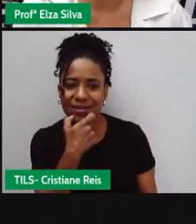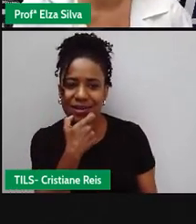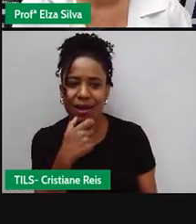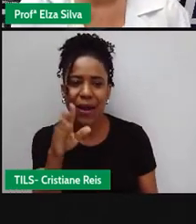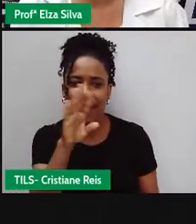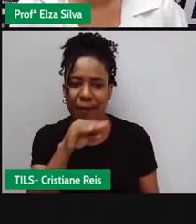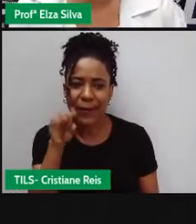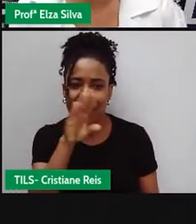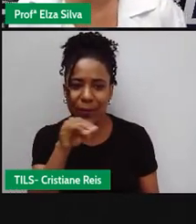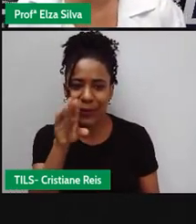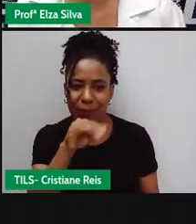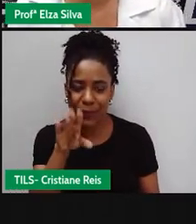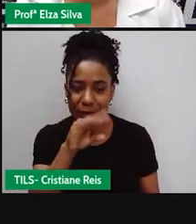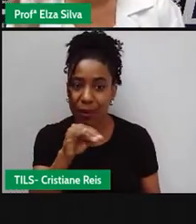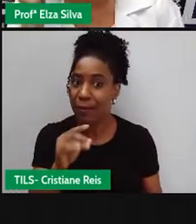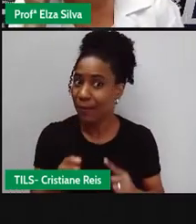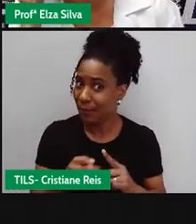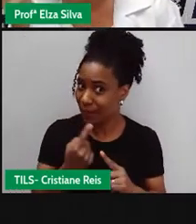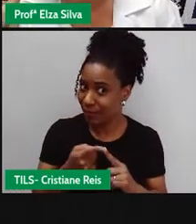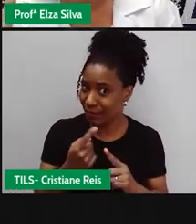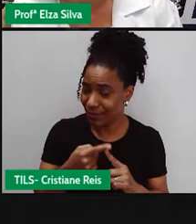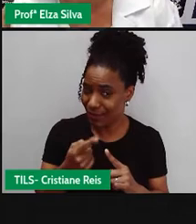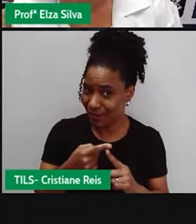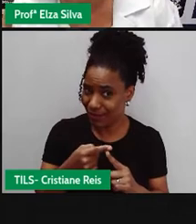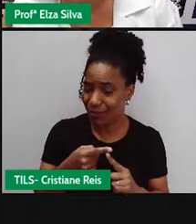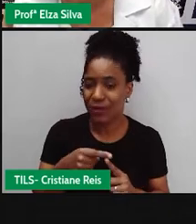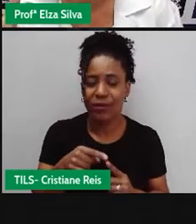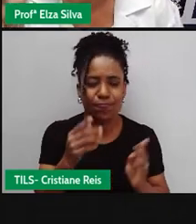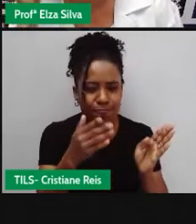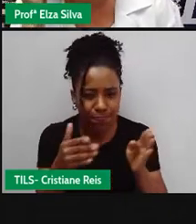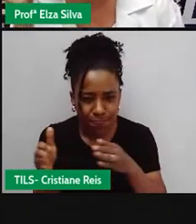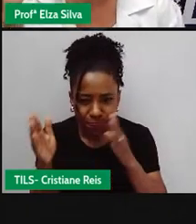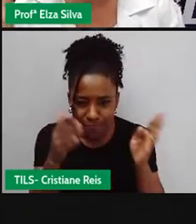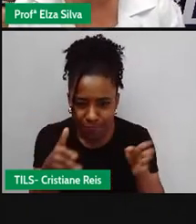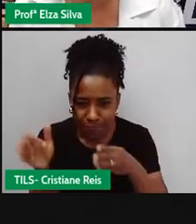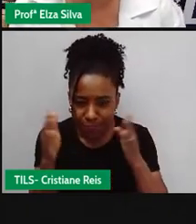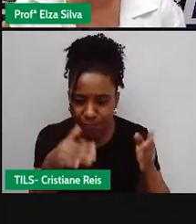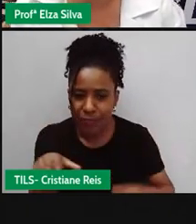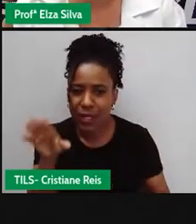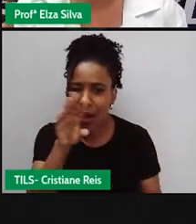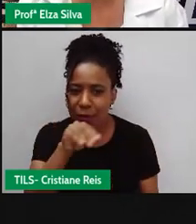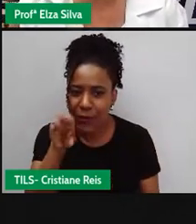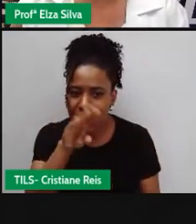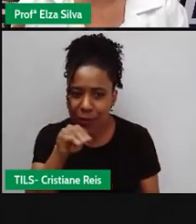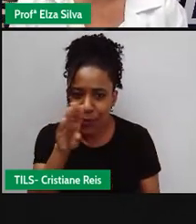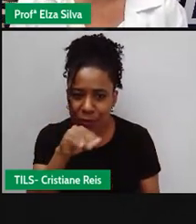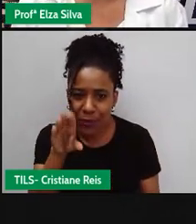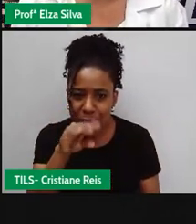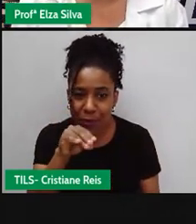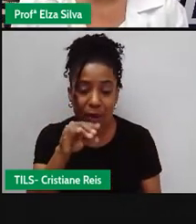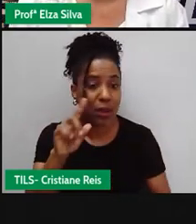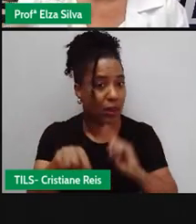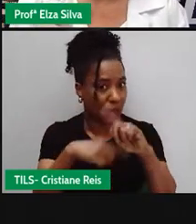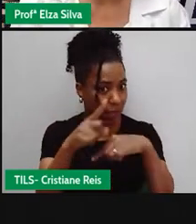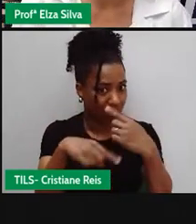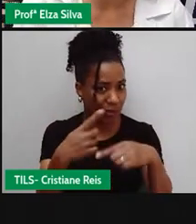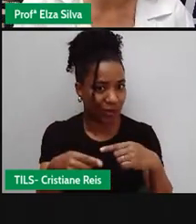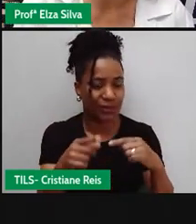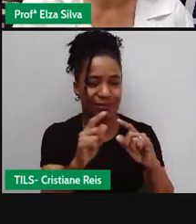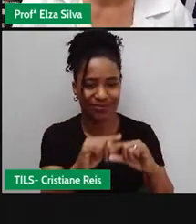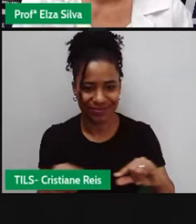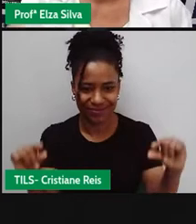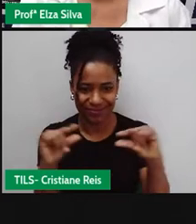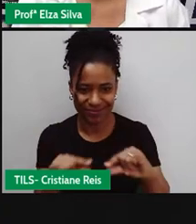trailer, sem a legenda, para praticar o inglês, o entendimento do falante, é da língua inglesa, e